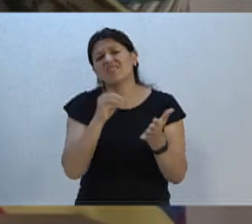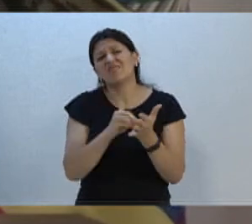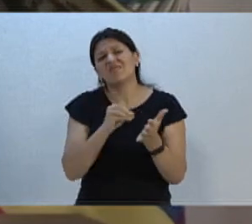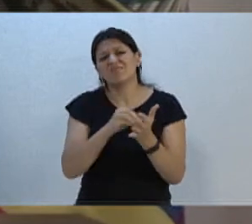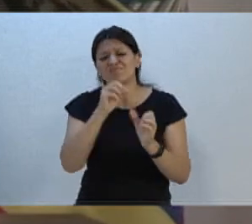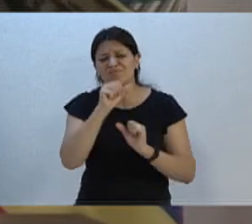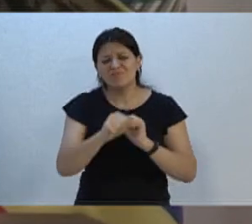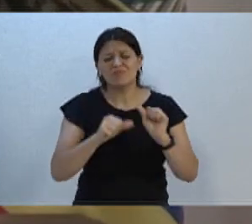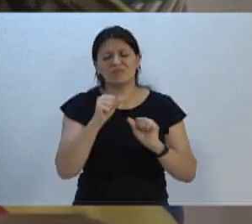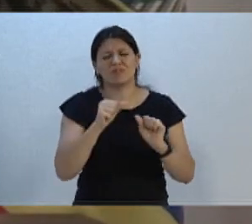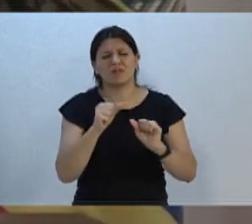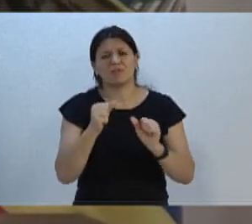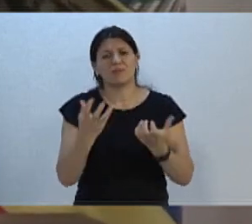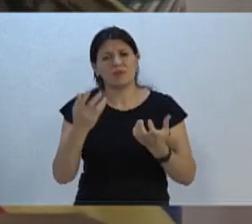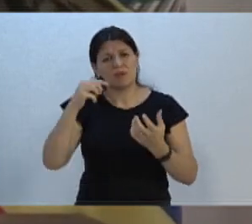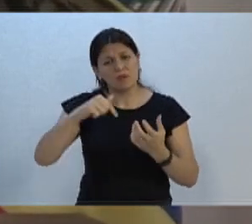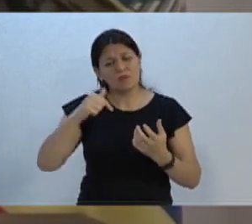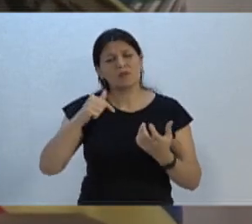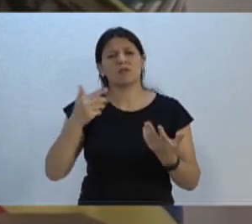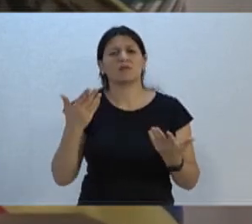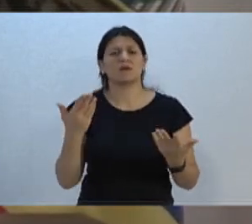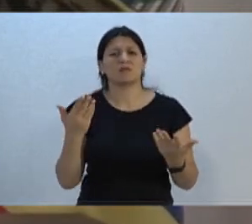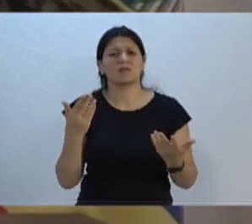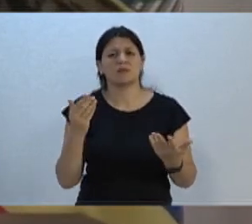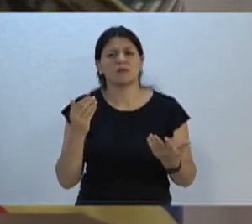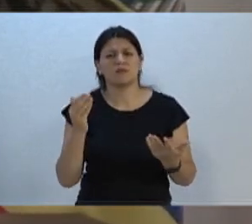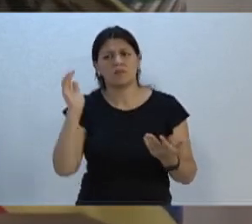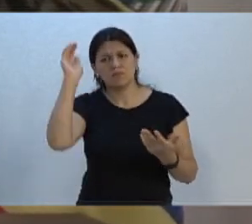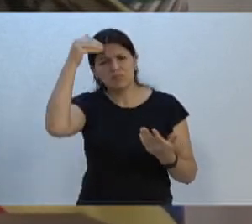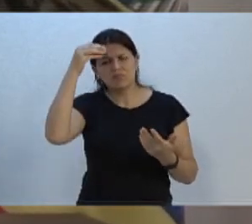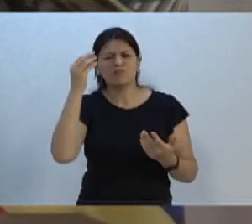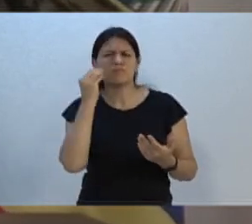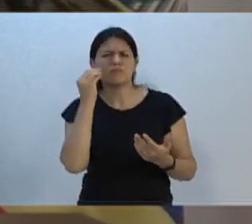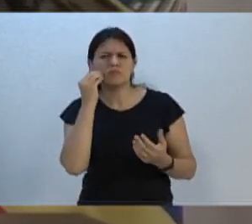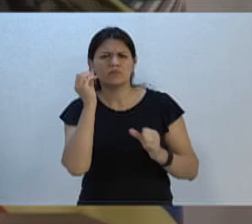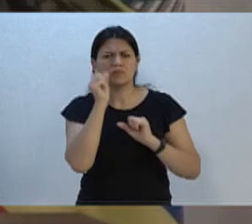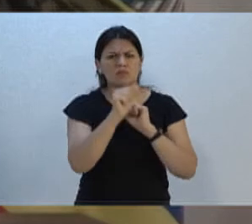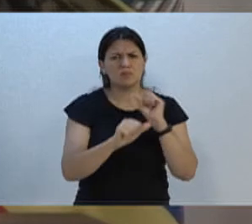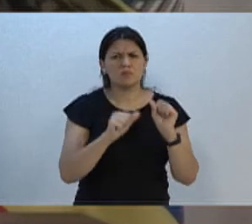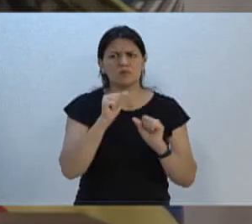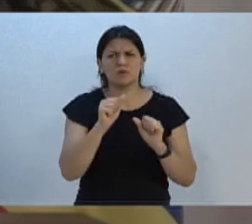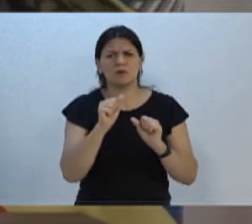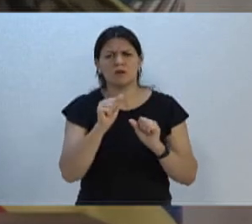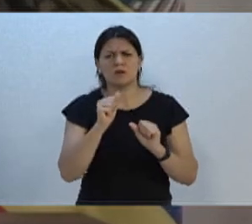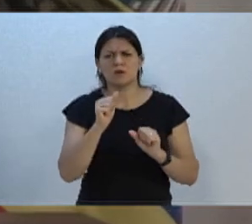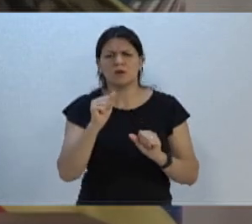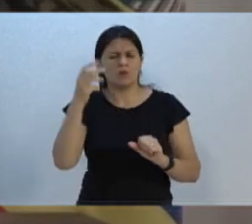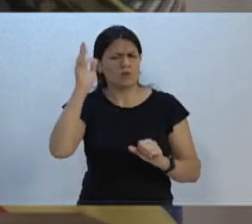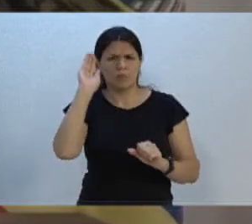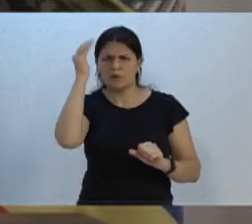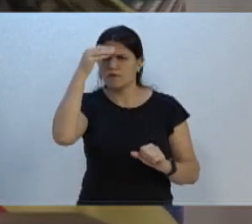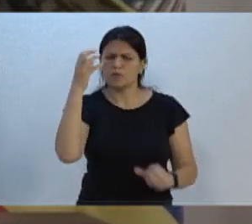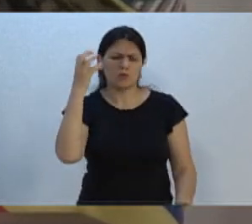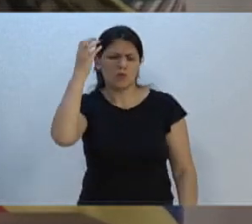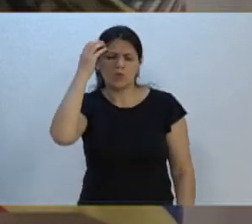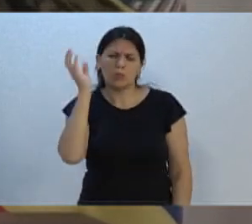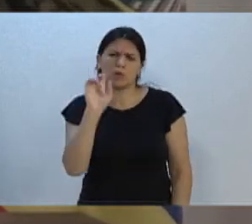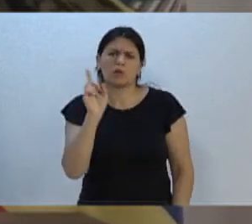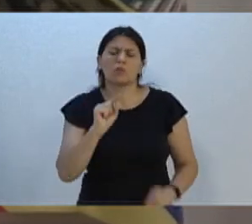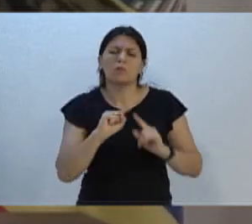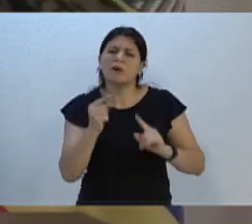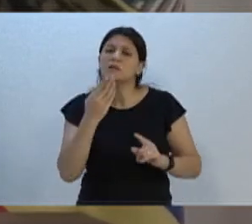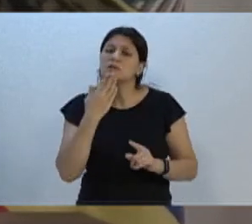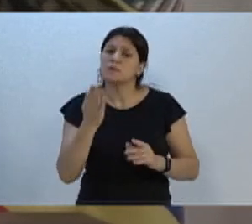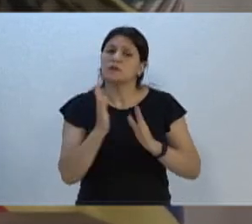com o prefeito, eu tenho certeza que vai tentar sanar esse problema, o prefeito aqui não é o culpado do que vem acontecendo, mas eu peço